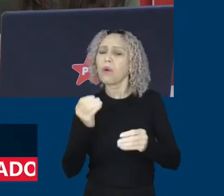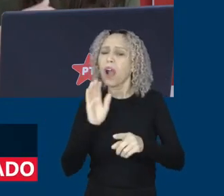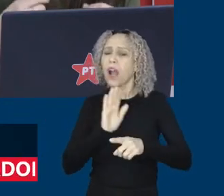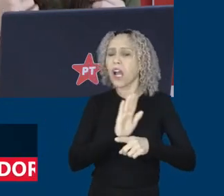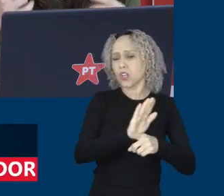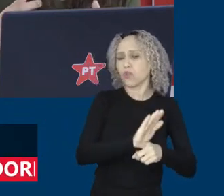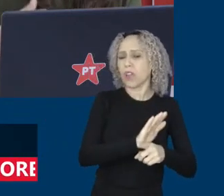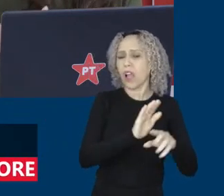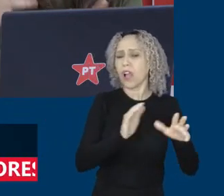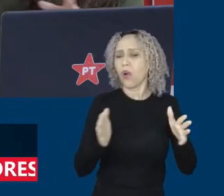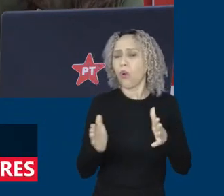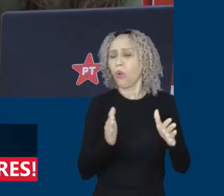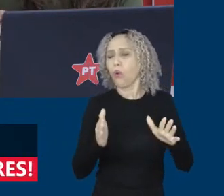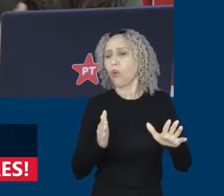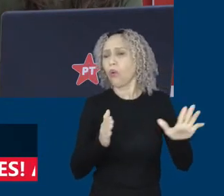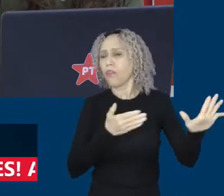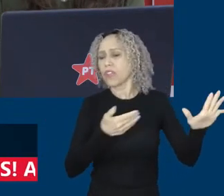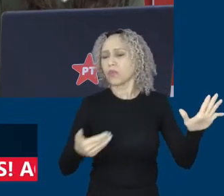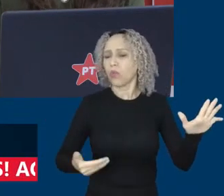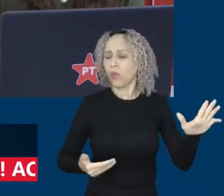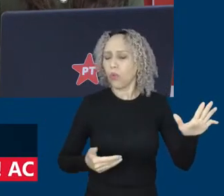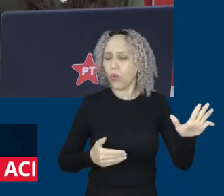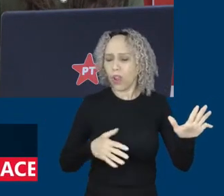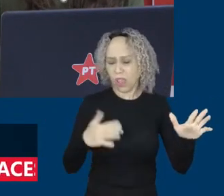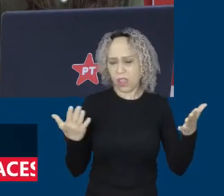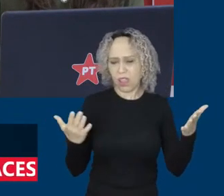desigualdades e fazer também a economia crescer?